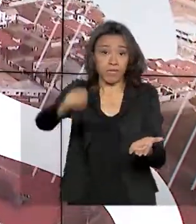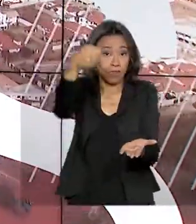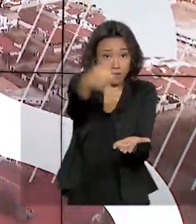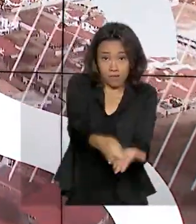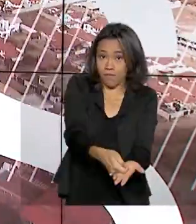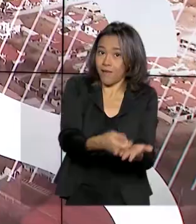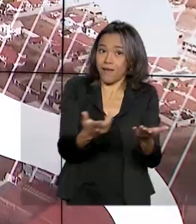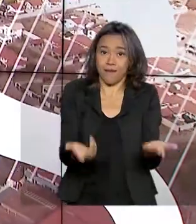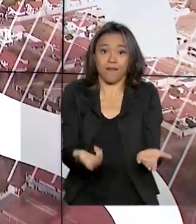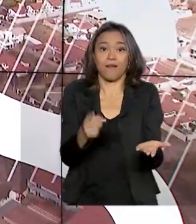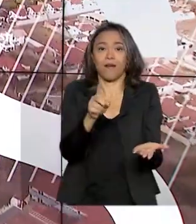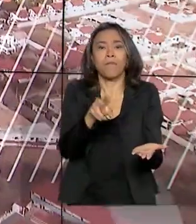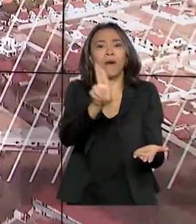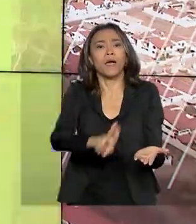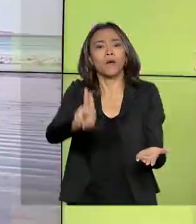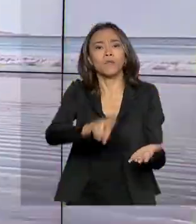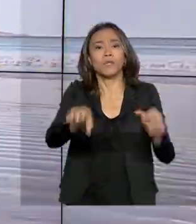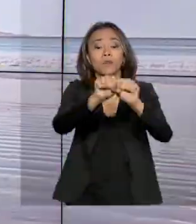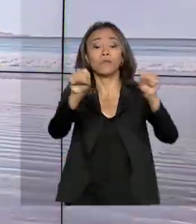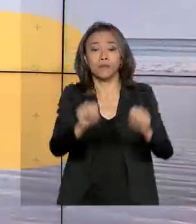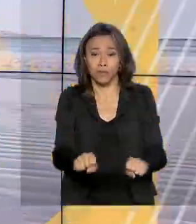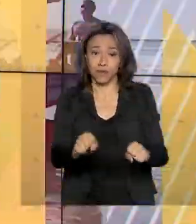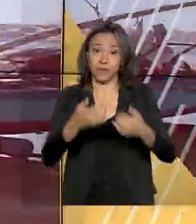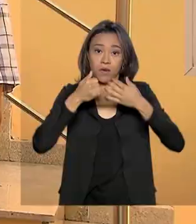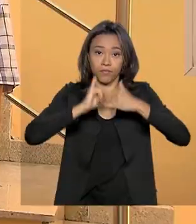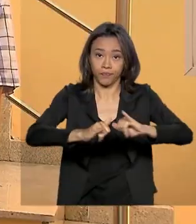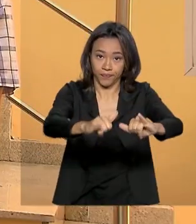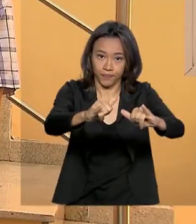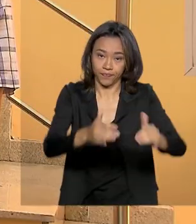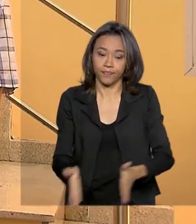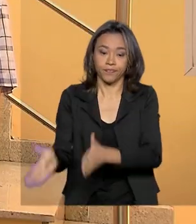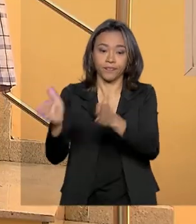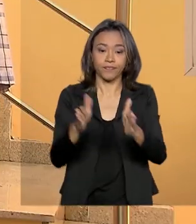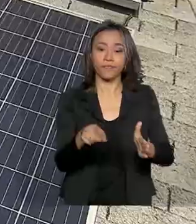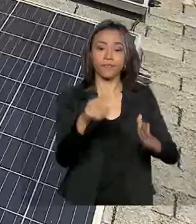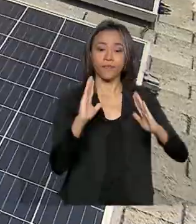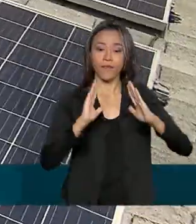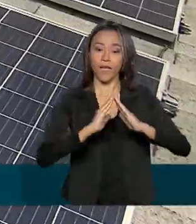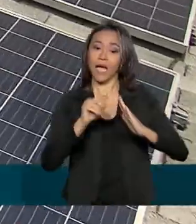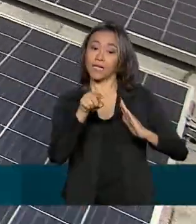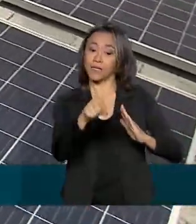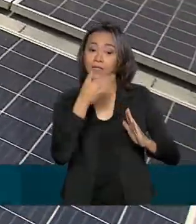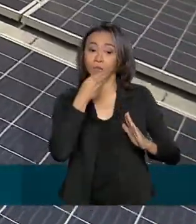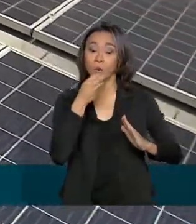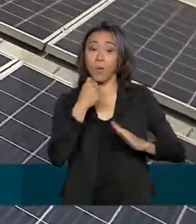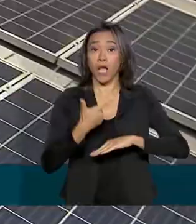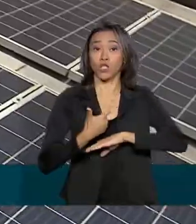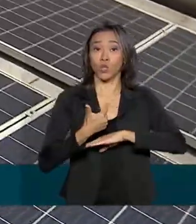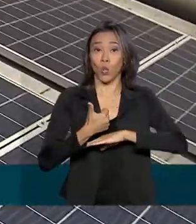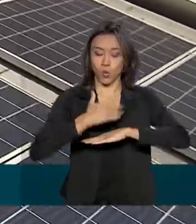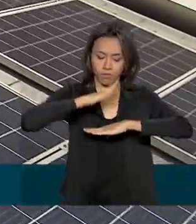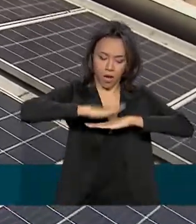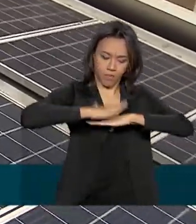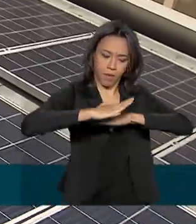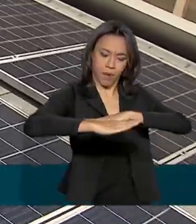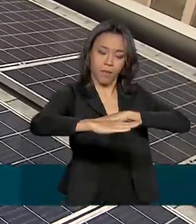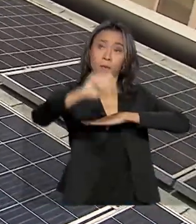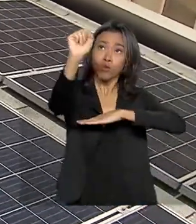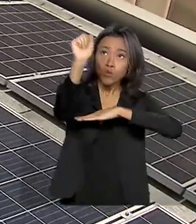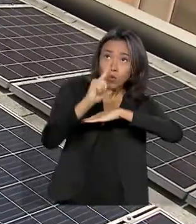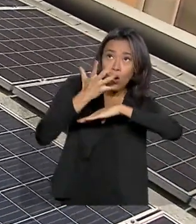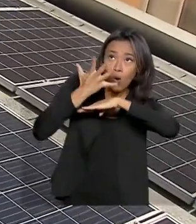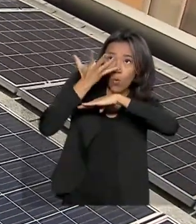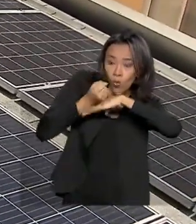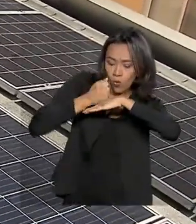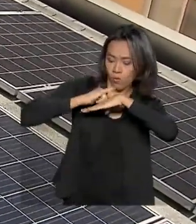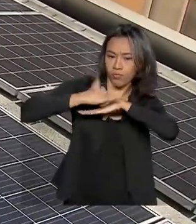tarifas pelo uso do sistema elétrico. Na casa do Abel, as 12 placas solares instaladas há quatro anos